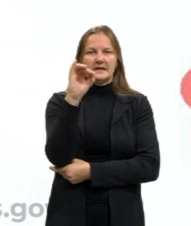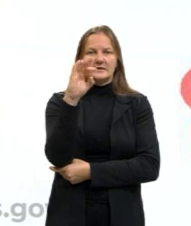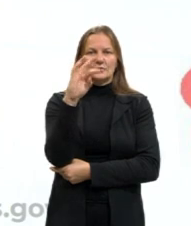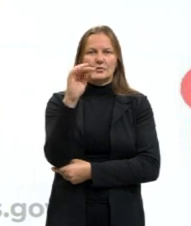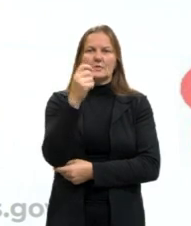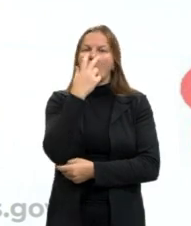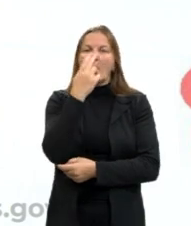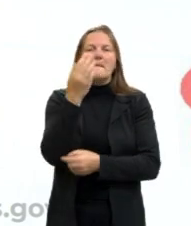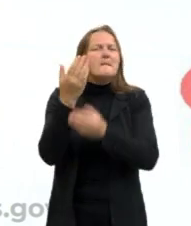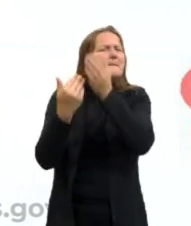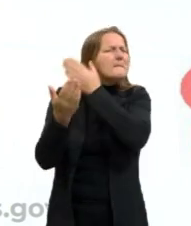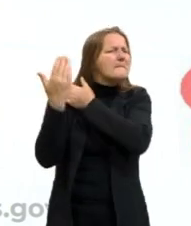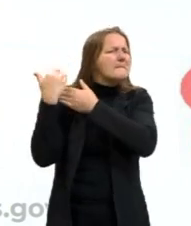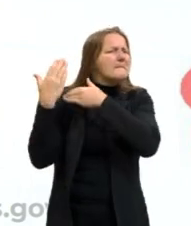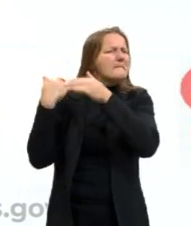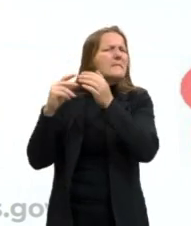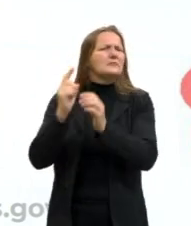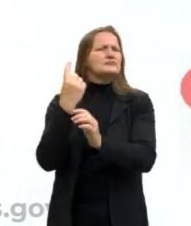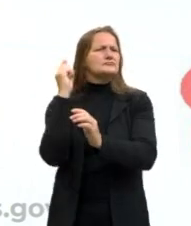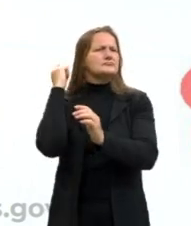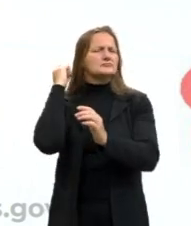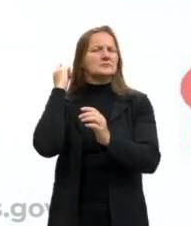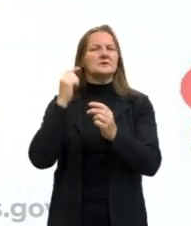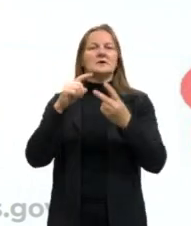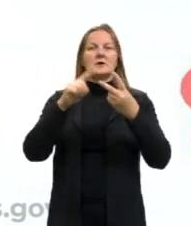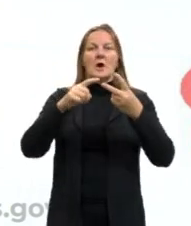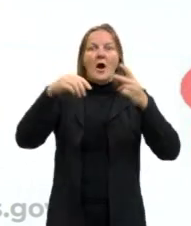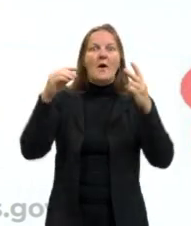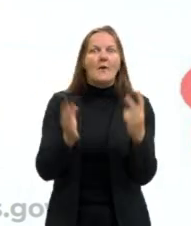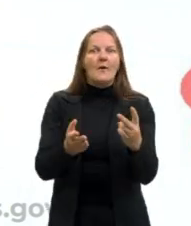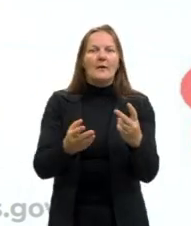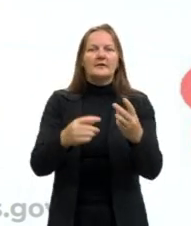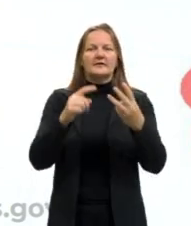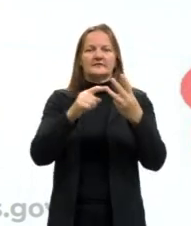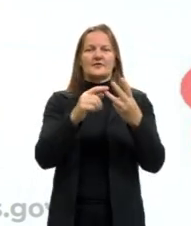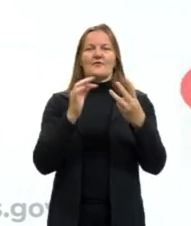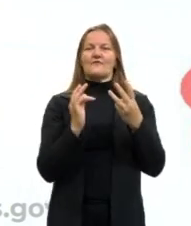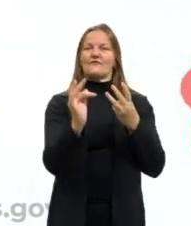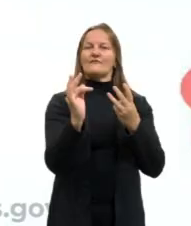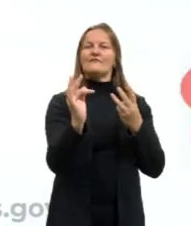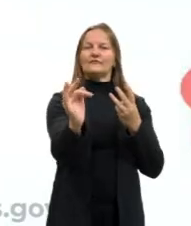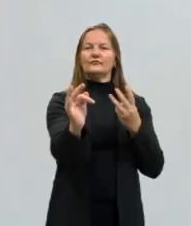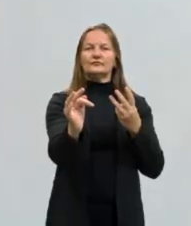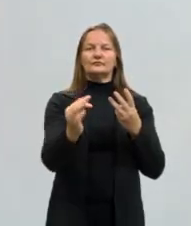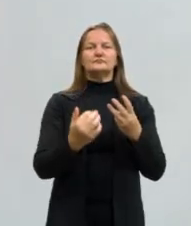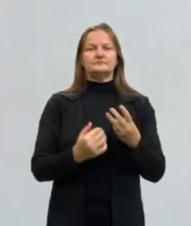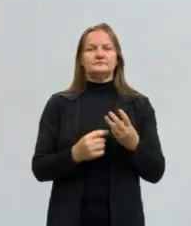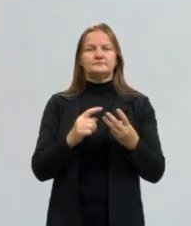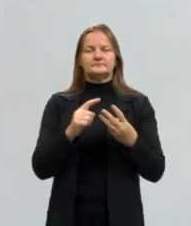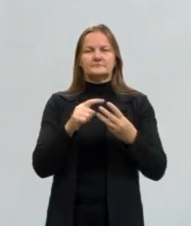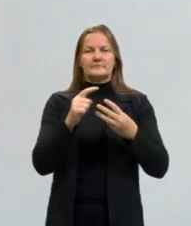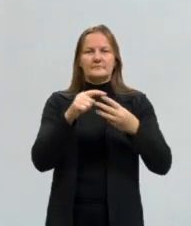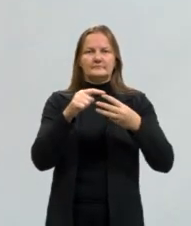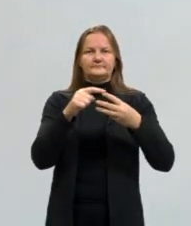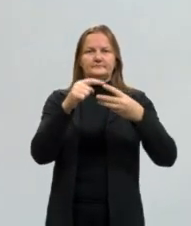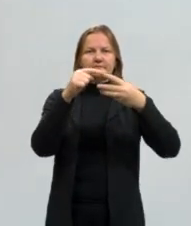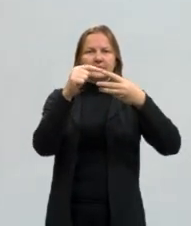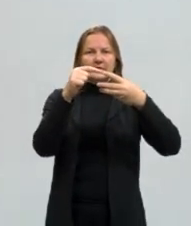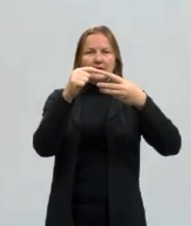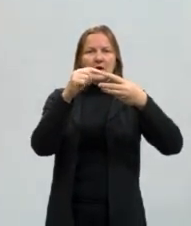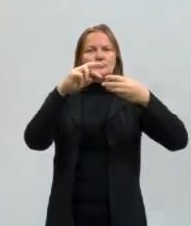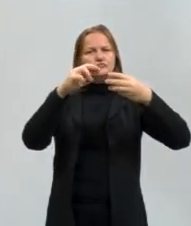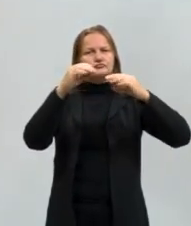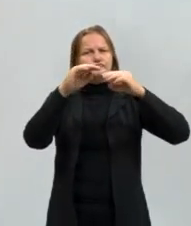o presente e o futuro. O pretérito vai ter as suas subdivisões